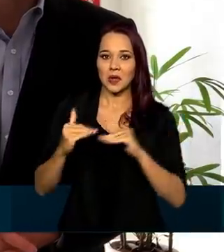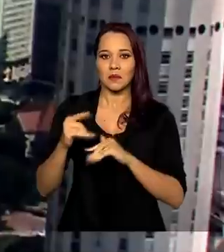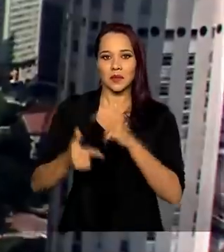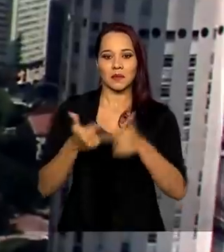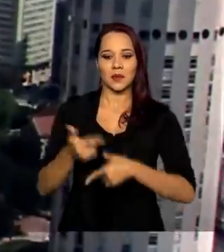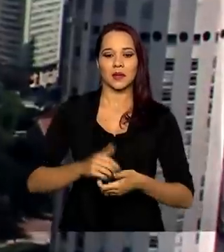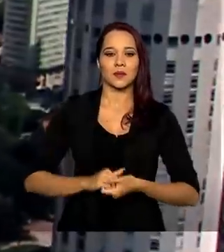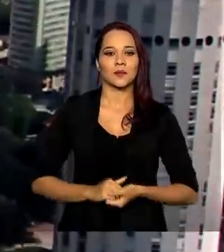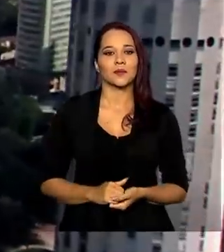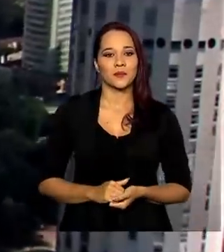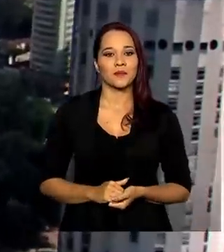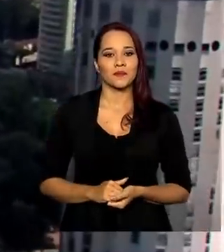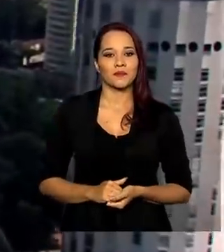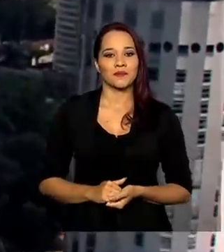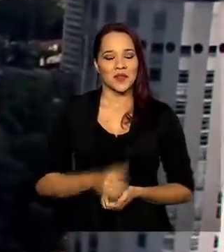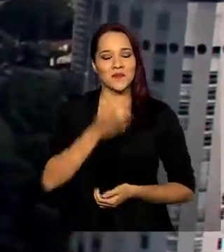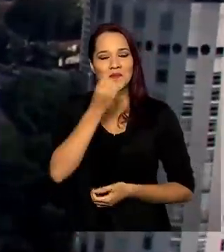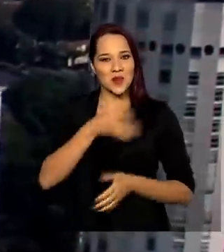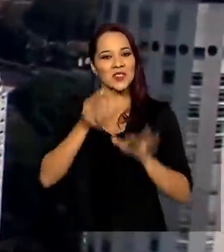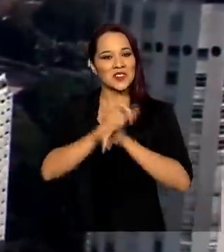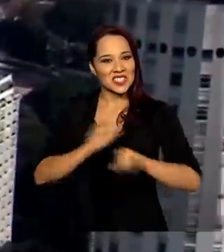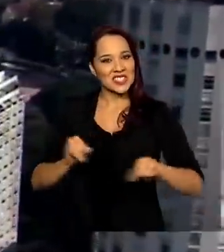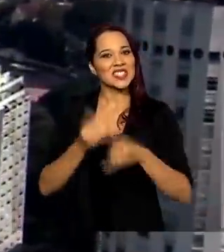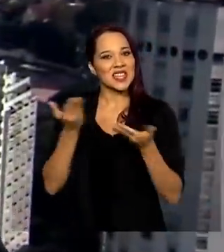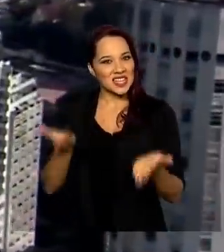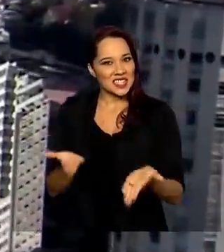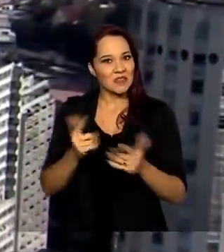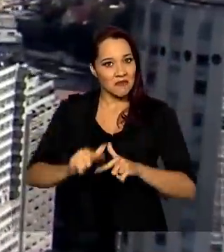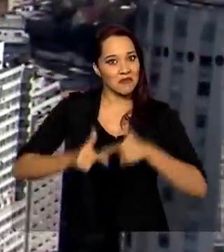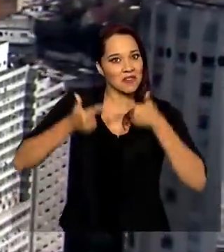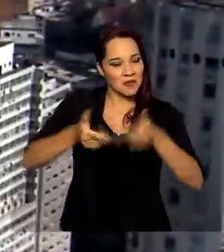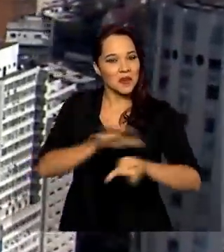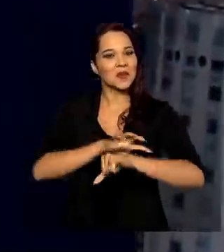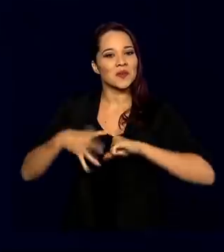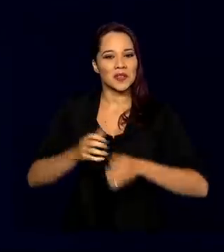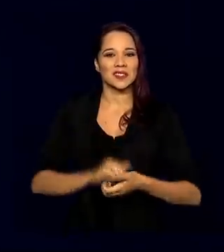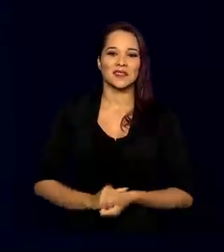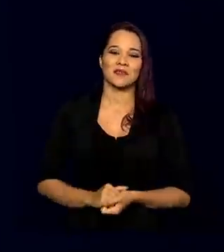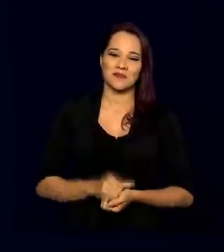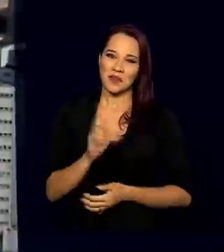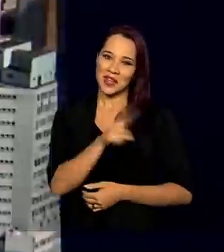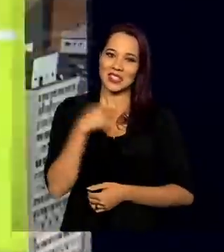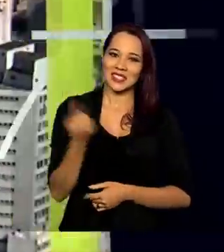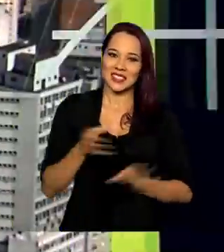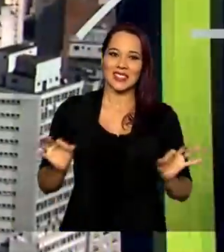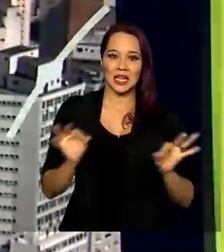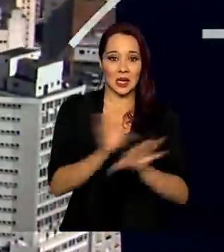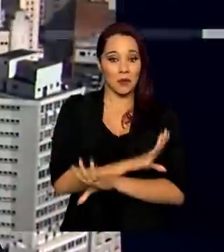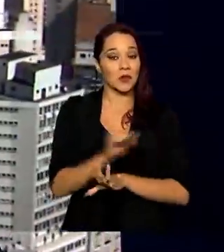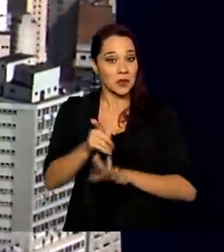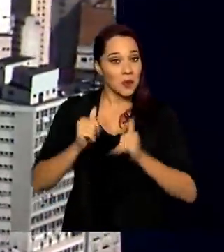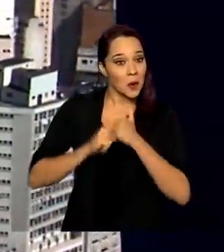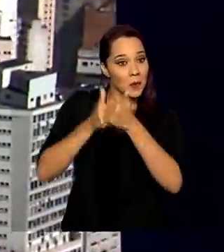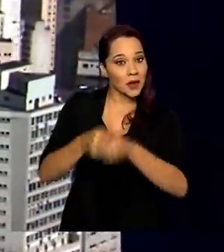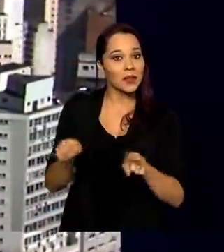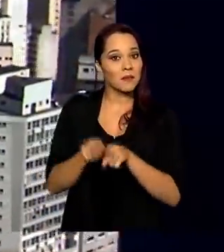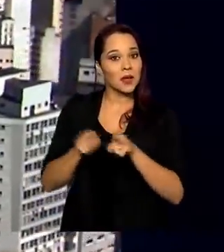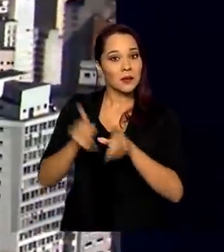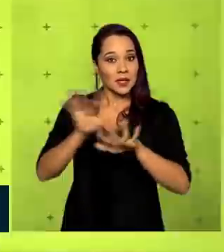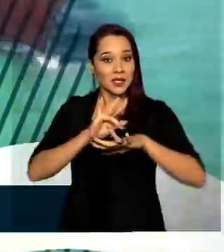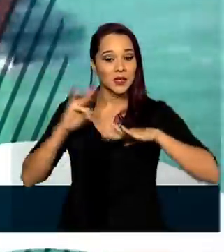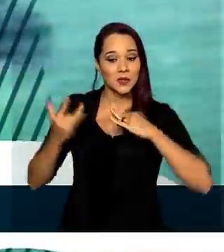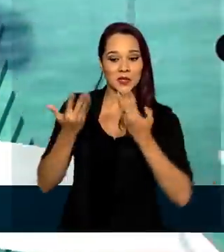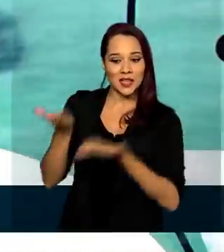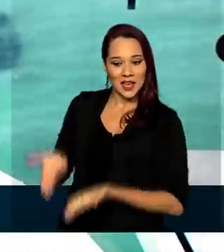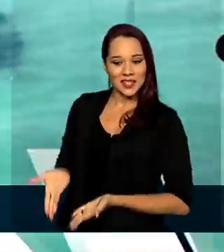trabalho. Boa notícia essa, né? No enfrentamento ao coronavírus. Bom, a gente fica por aqui. Você pode nos acompanhar também